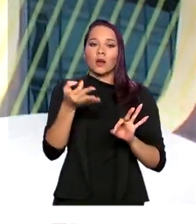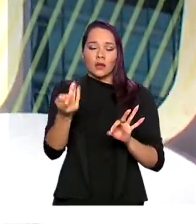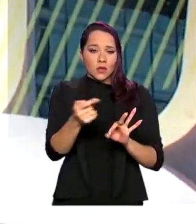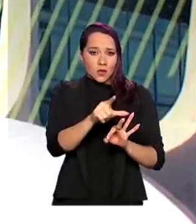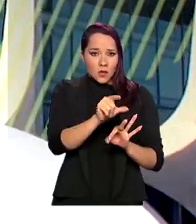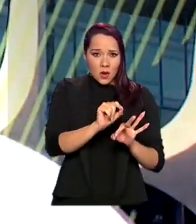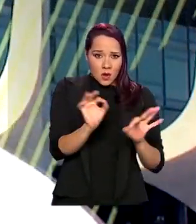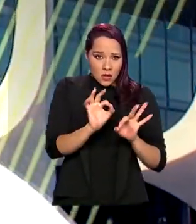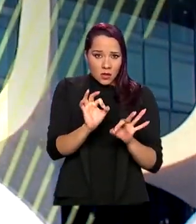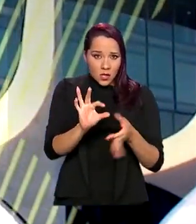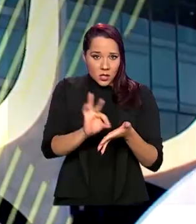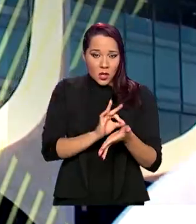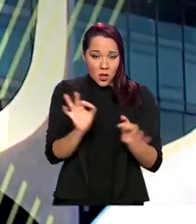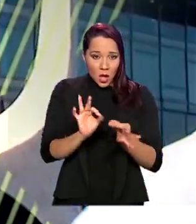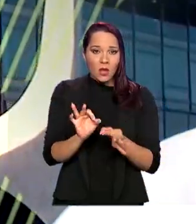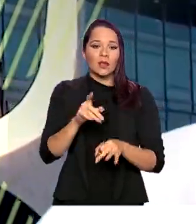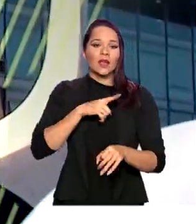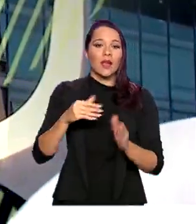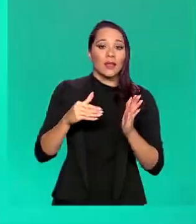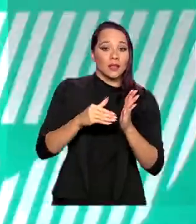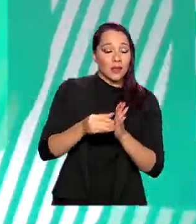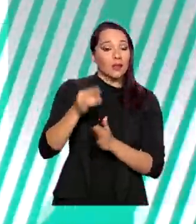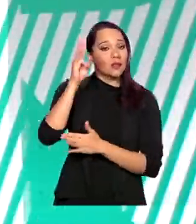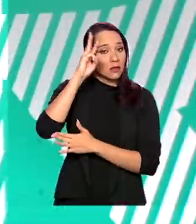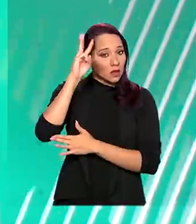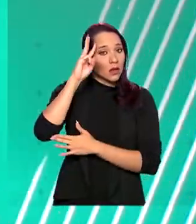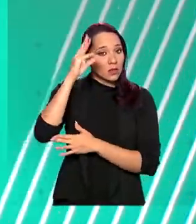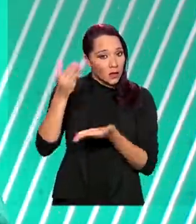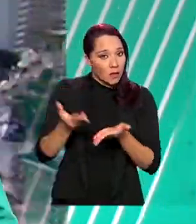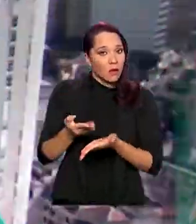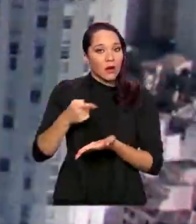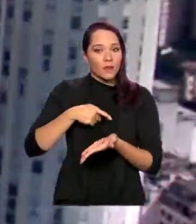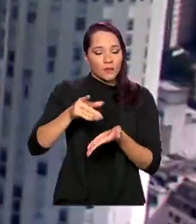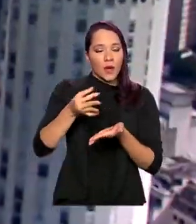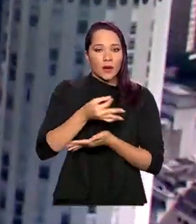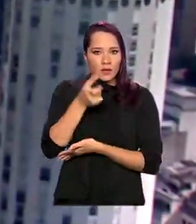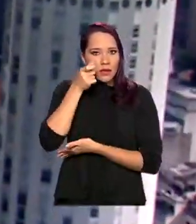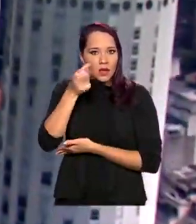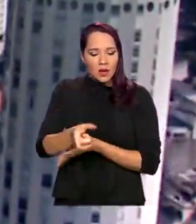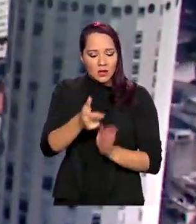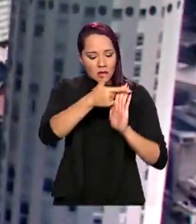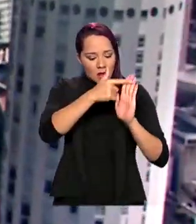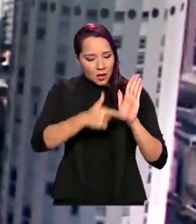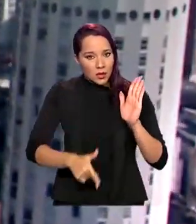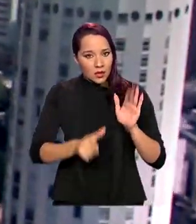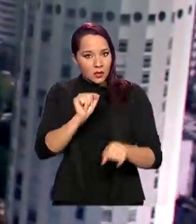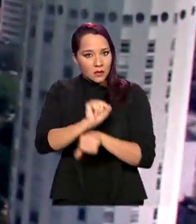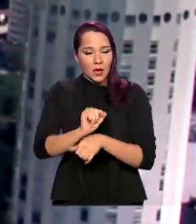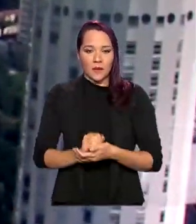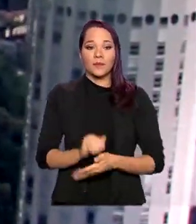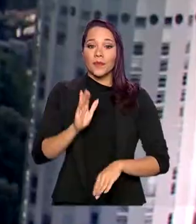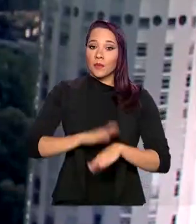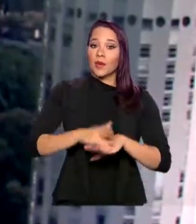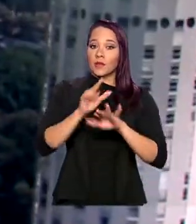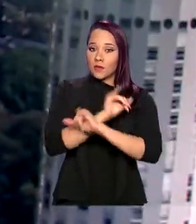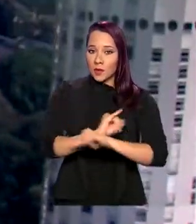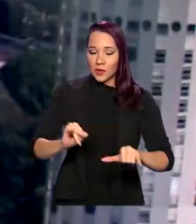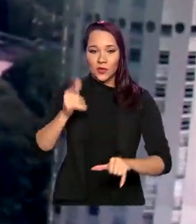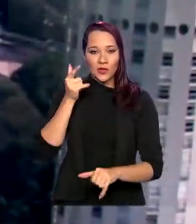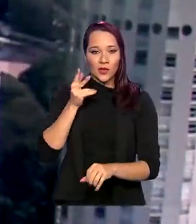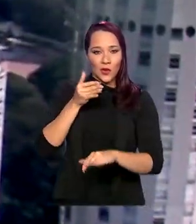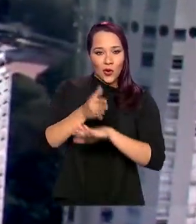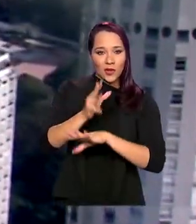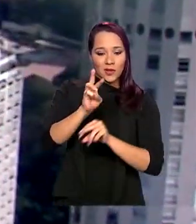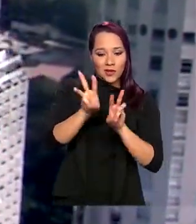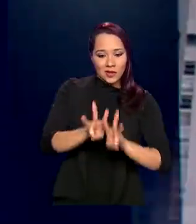escolhidas na inscrição também têm até esta terça-feira para declarar interesse na lista de espera. Mais informações você encontra na página